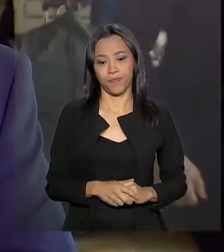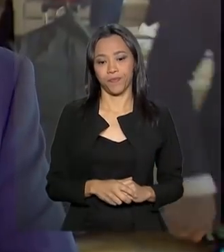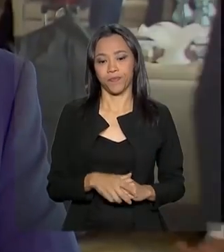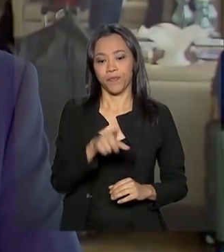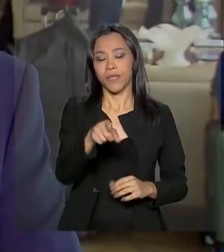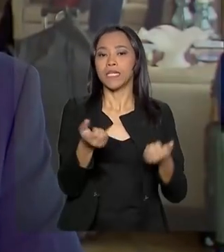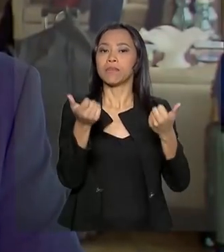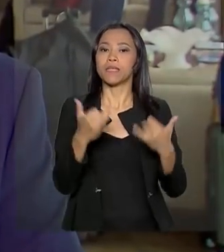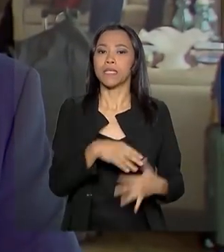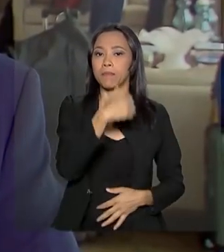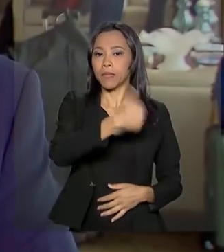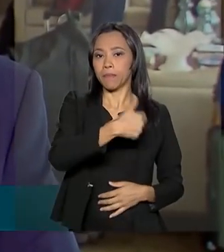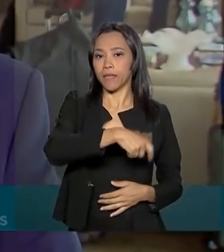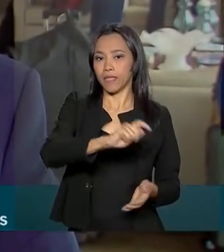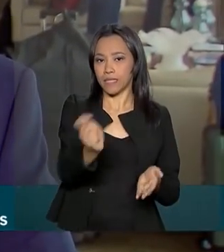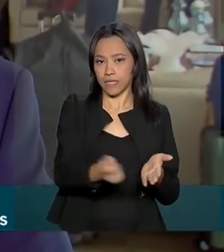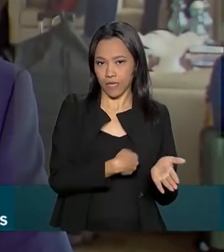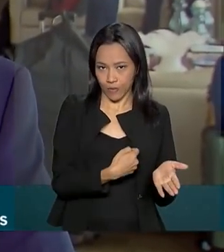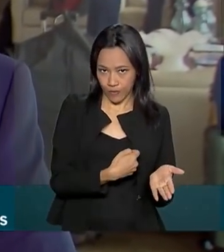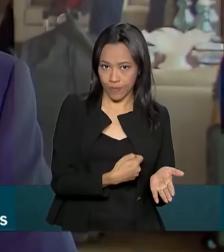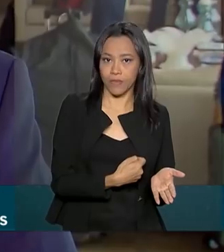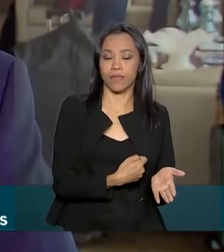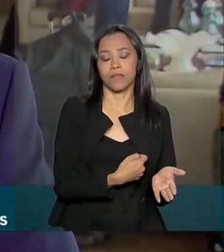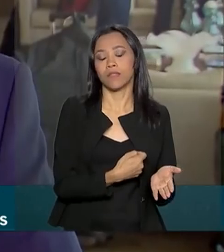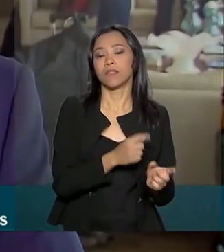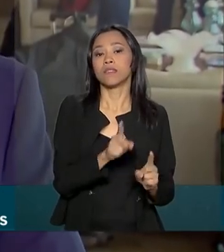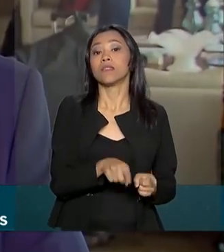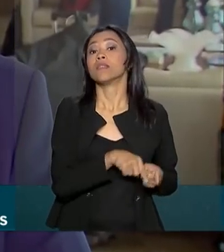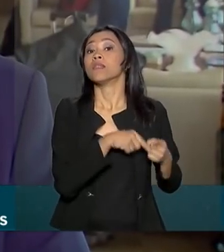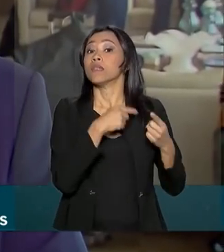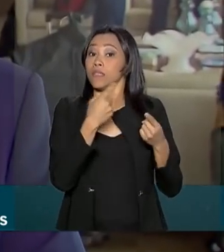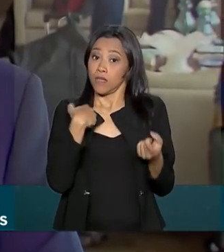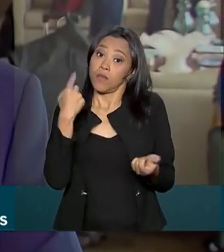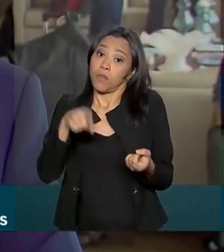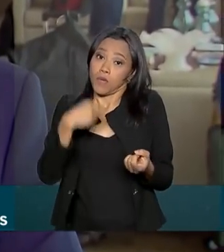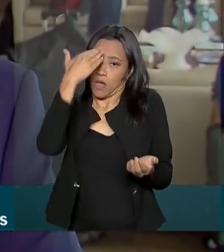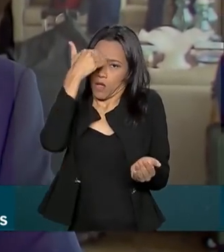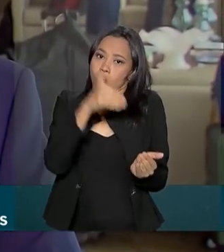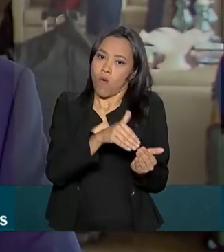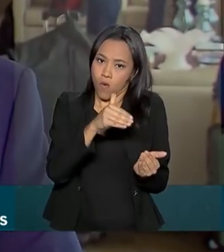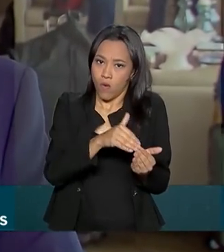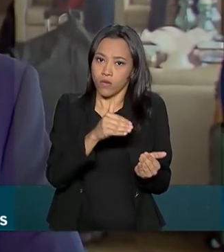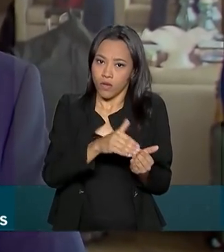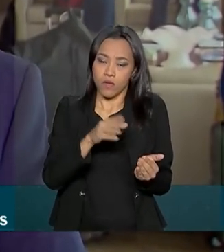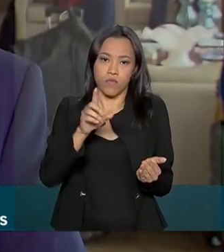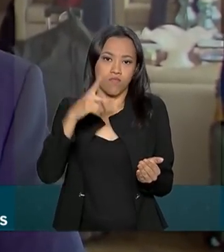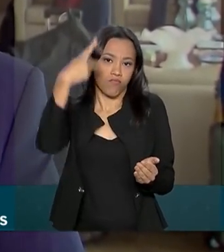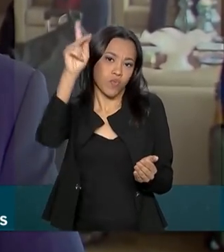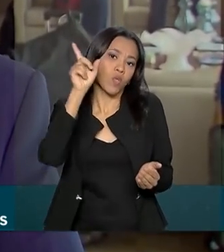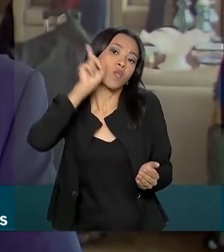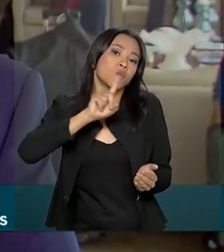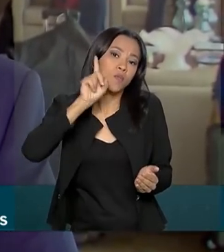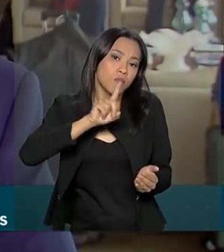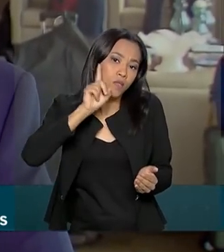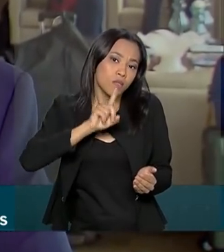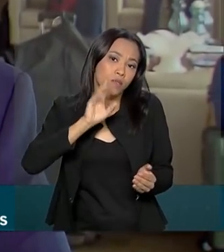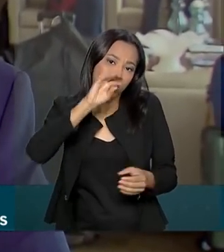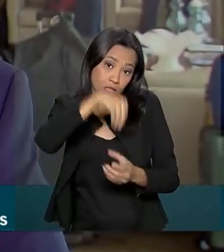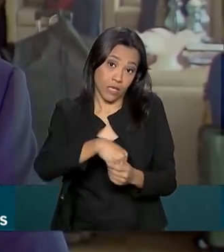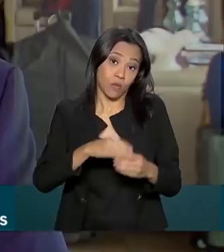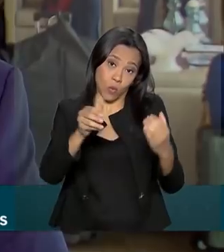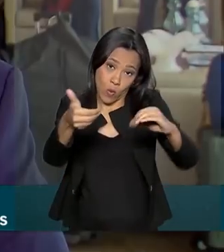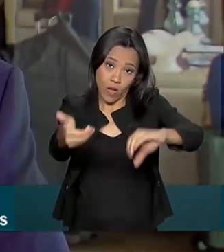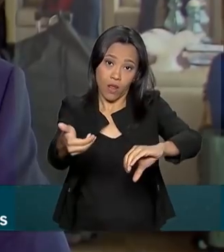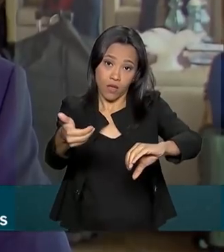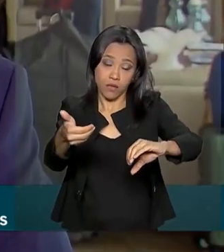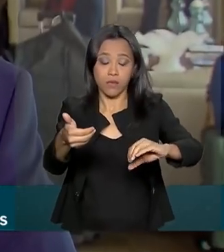primeira é a assinatura e aprovação do Acordo de Salvaguardas com os Estados Unidos no Congresso Nacional.